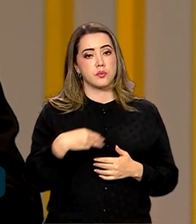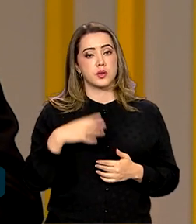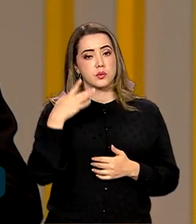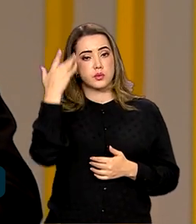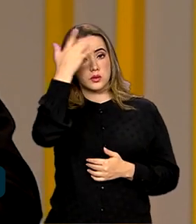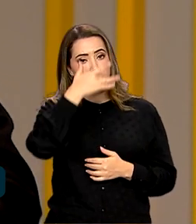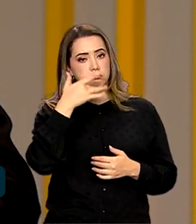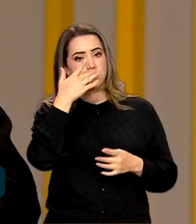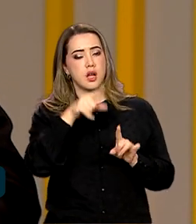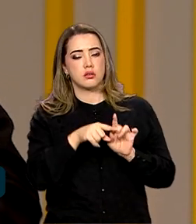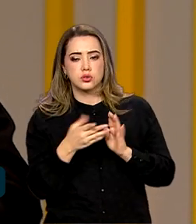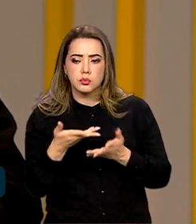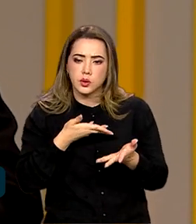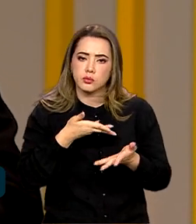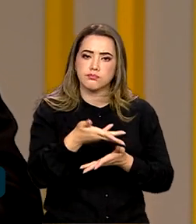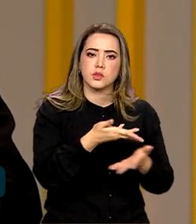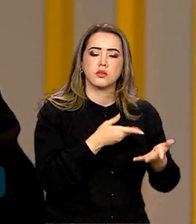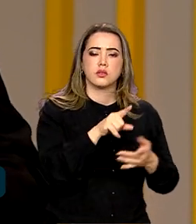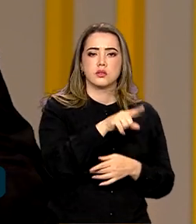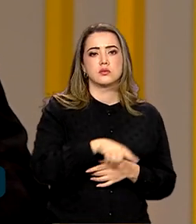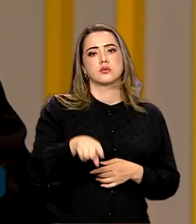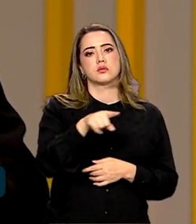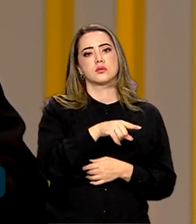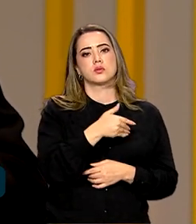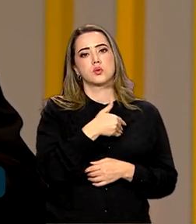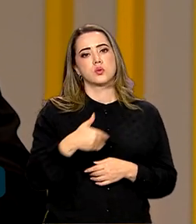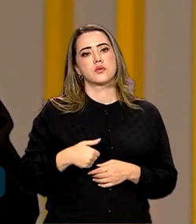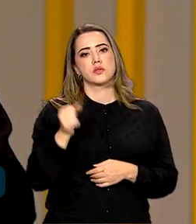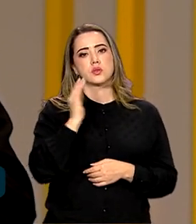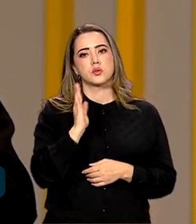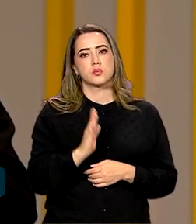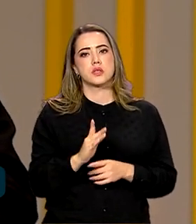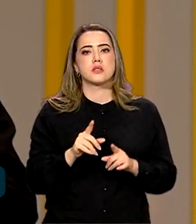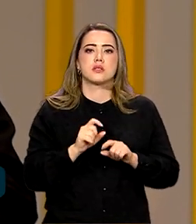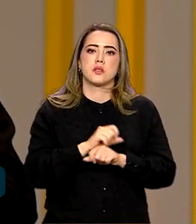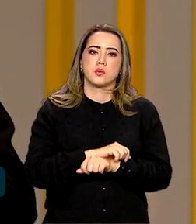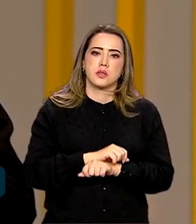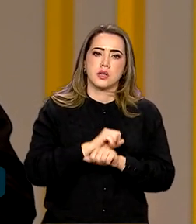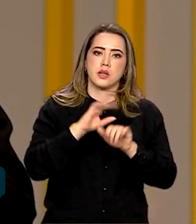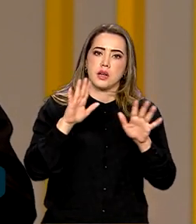a percepção melhor do governo brasileiro e, claro, da economia brasileira.